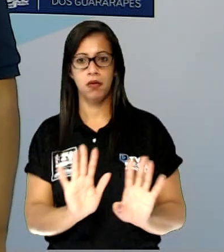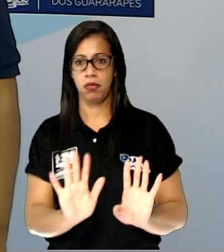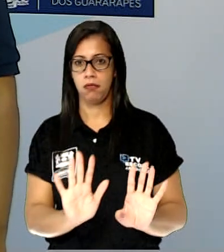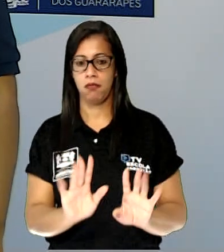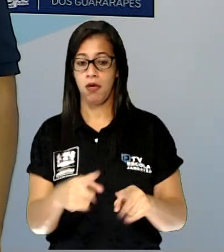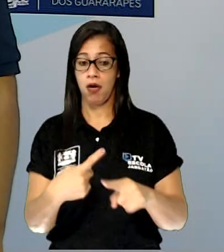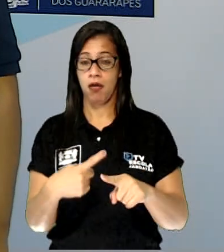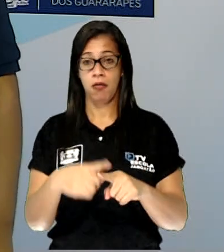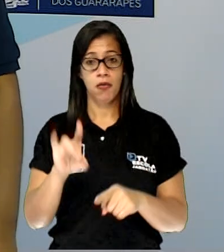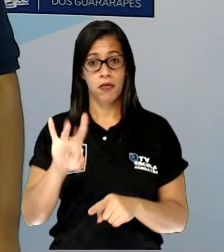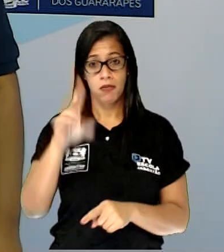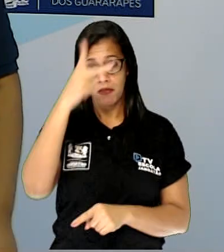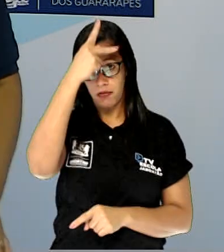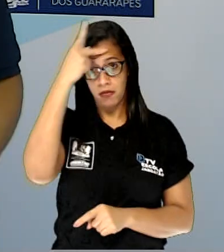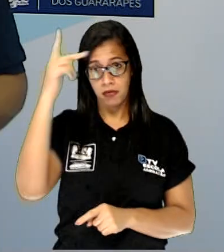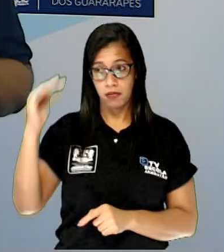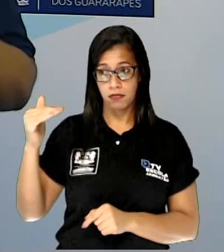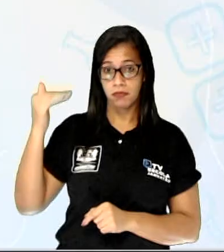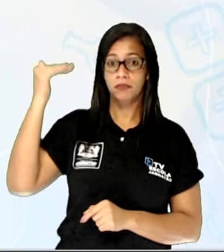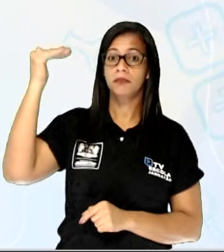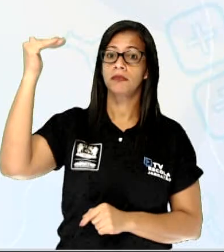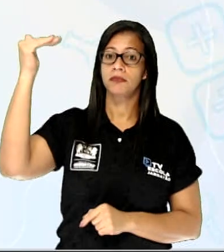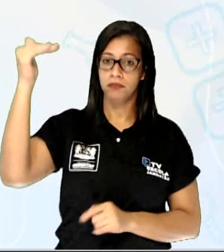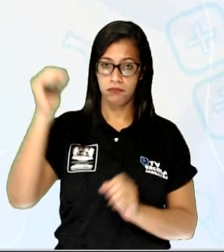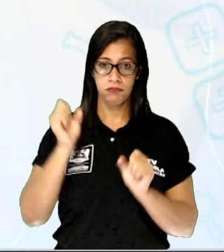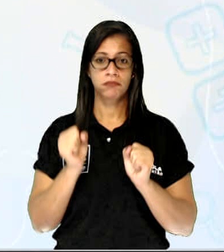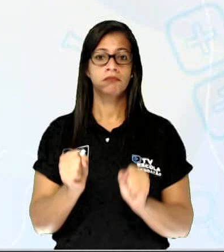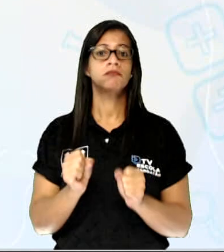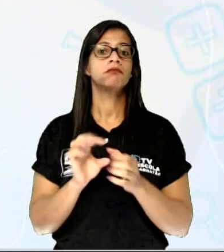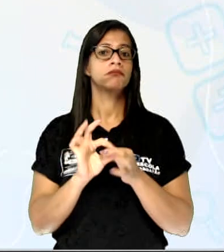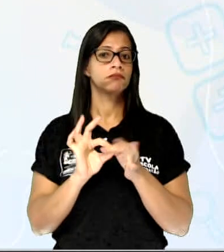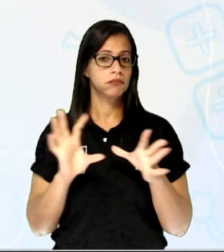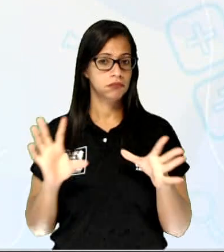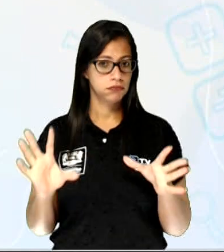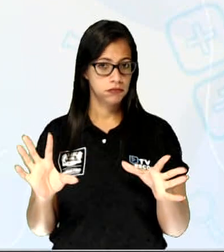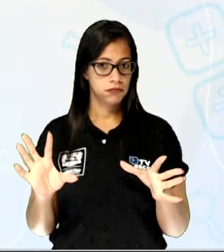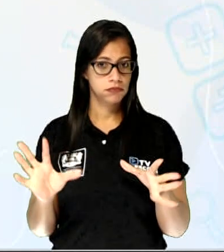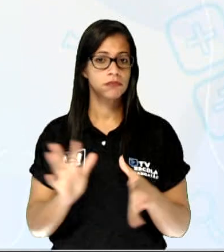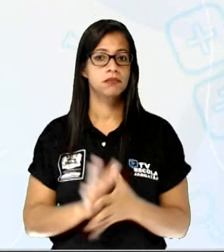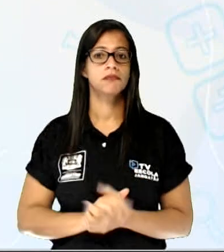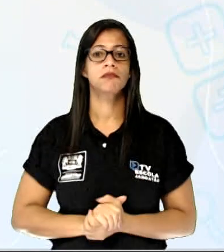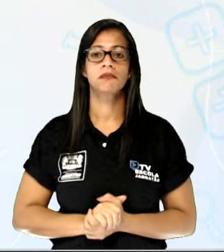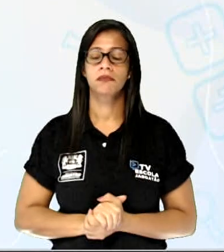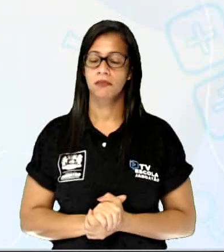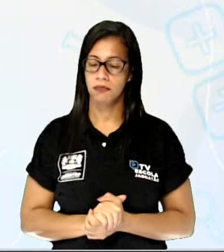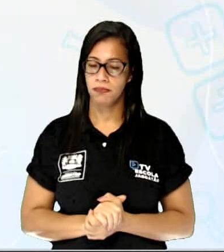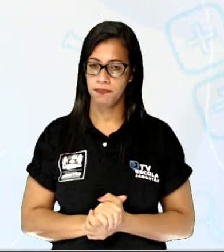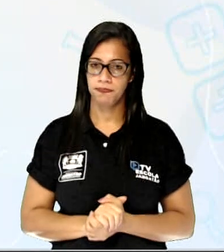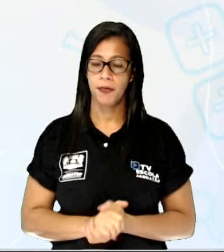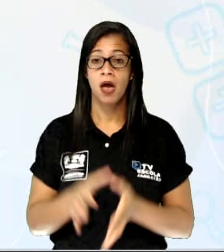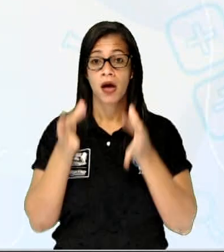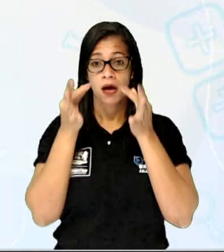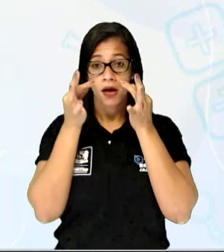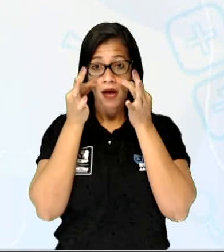pessoas adultas. Atenção com o uso de objetos